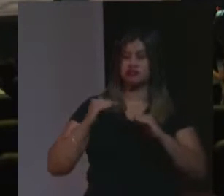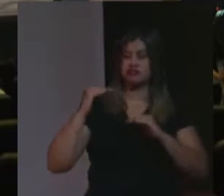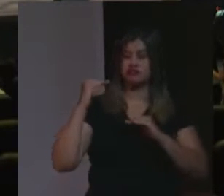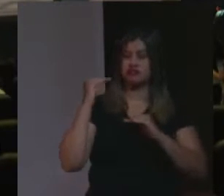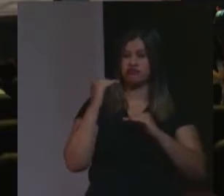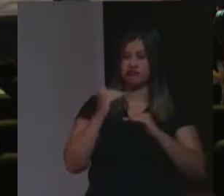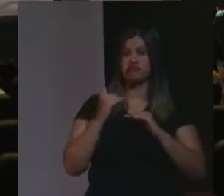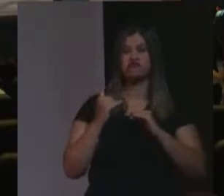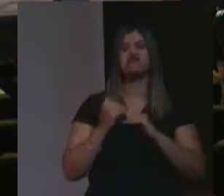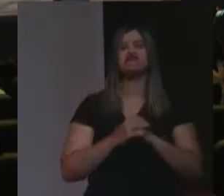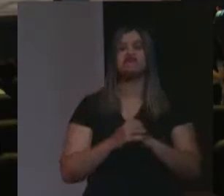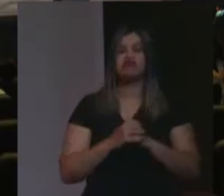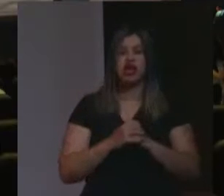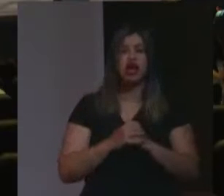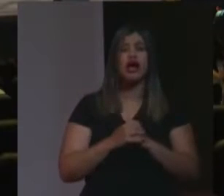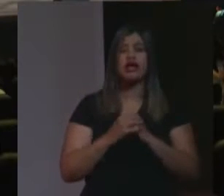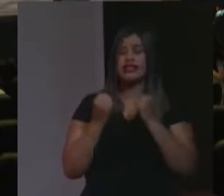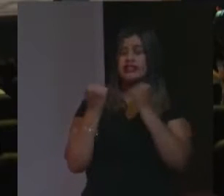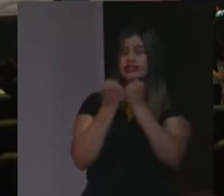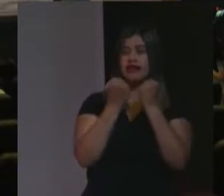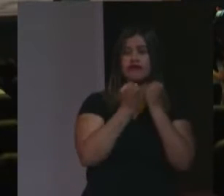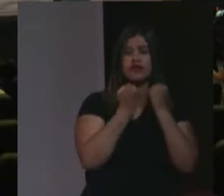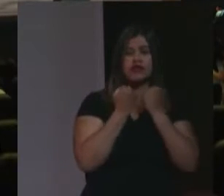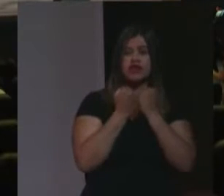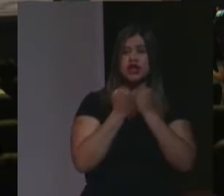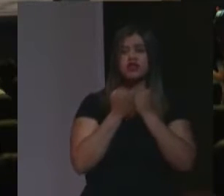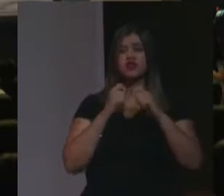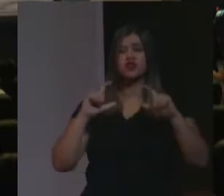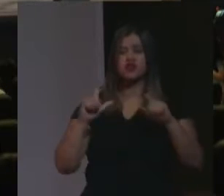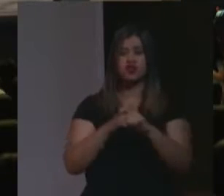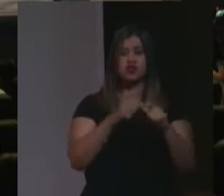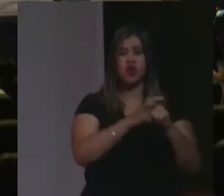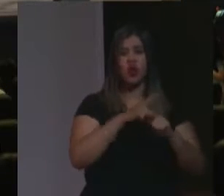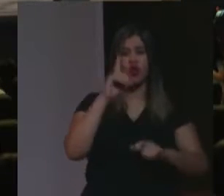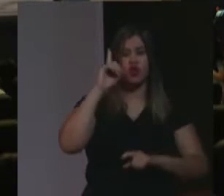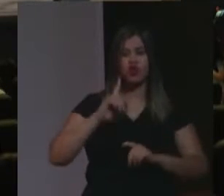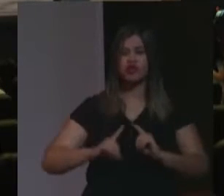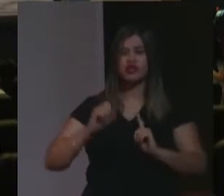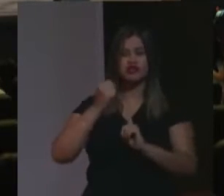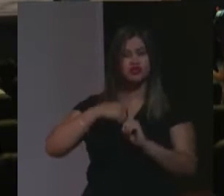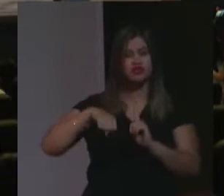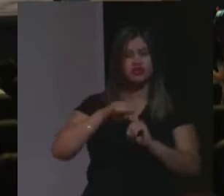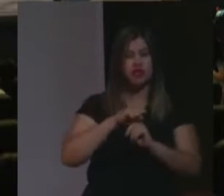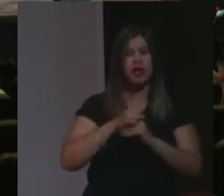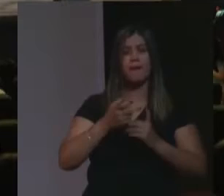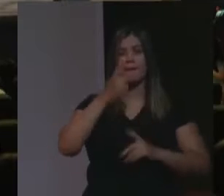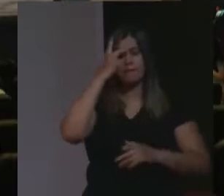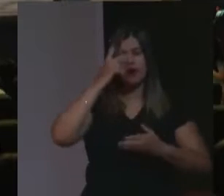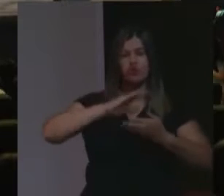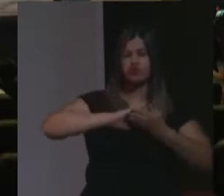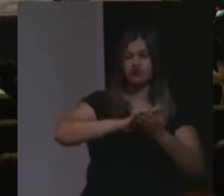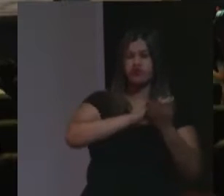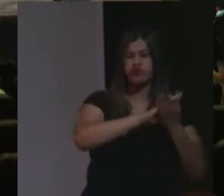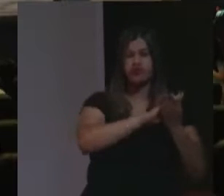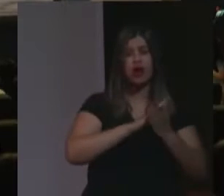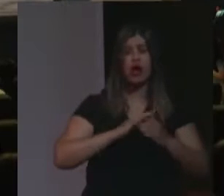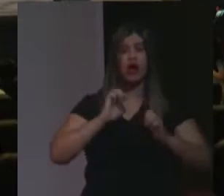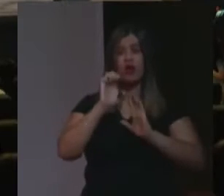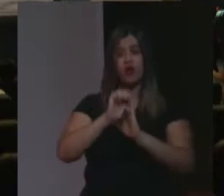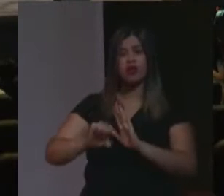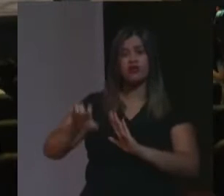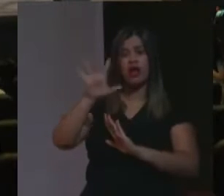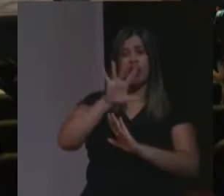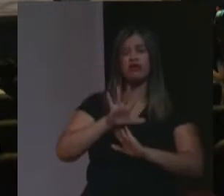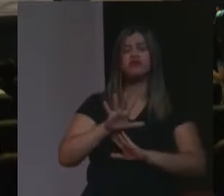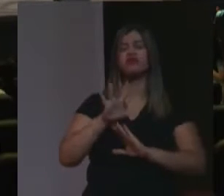instituição, defendendo as minorias, os direitos sociais, os oprimidos, o Estado Democrático de